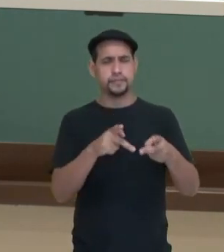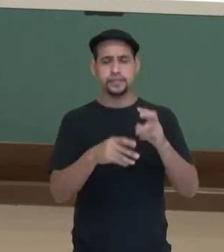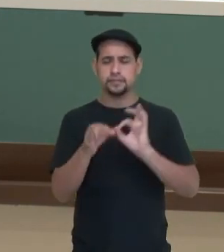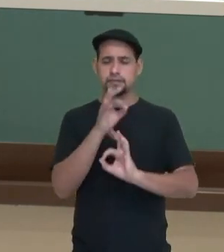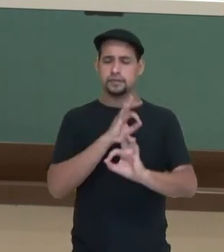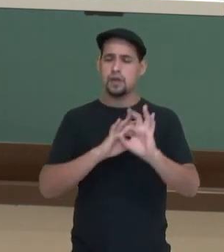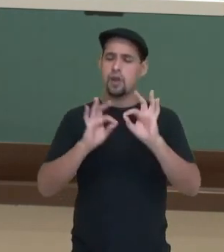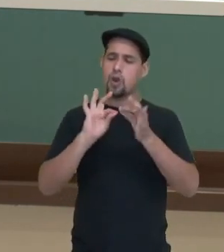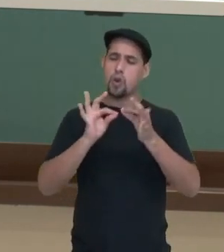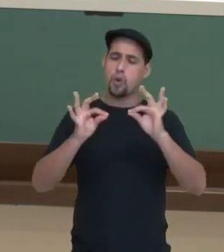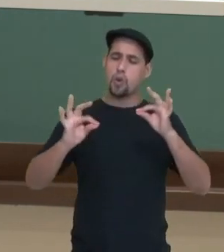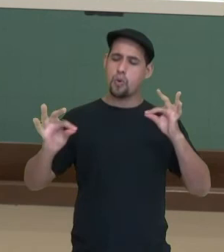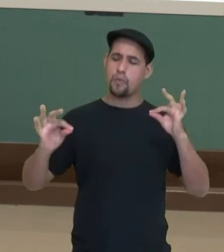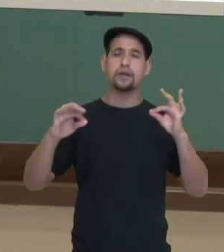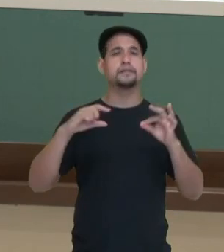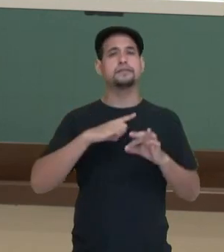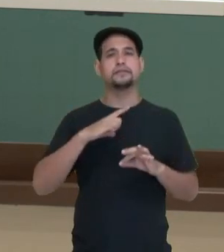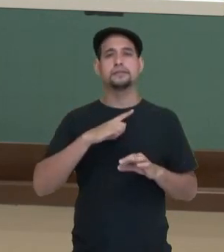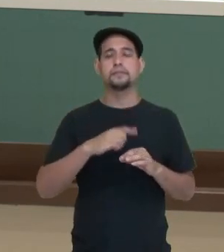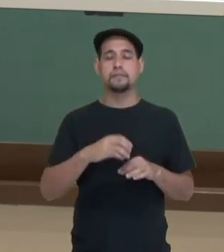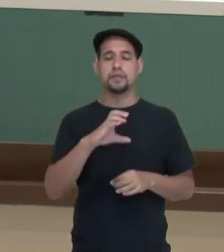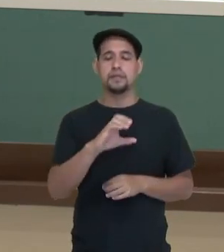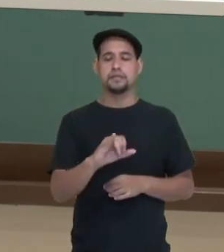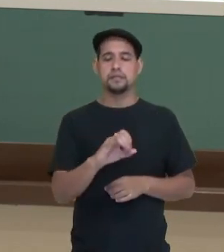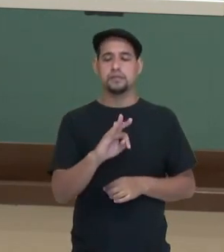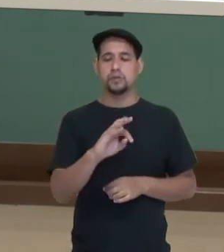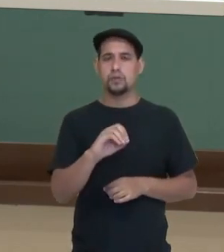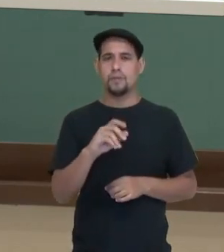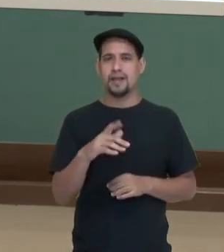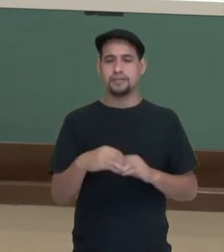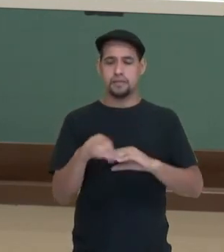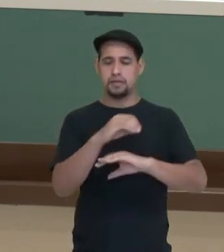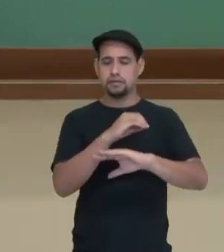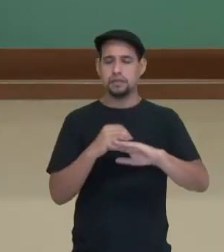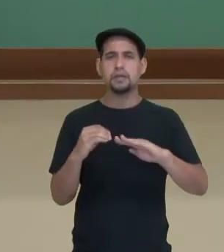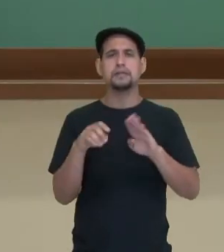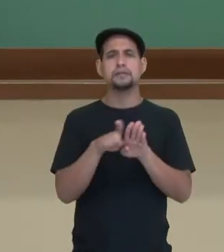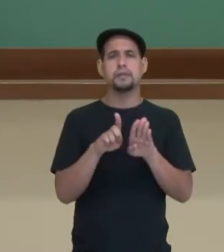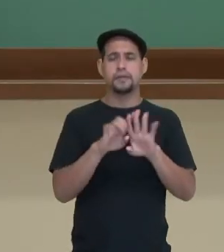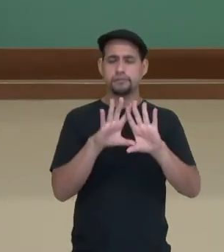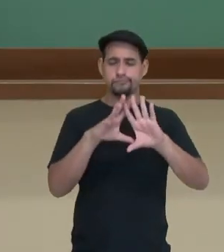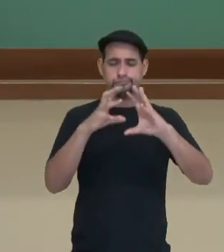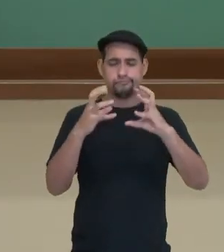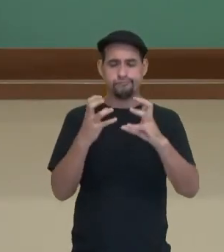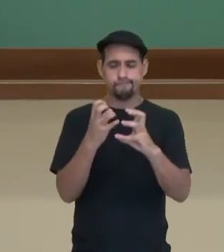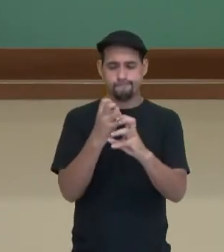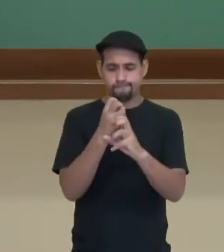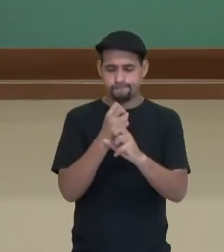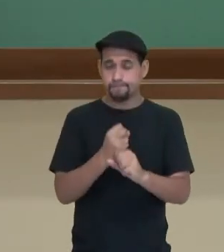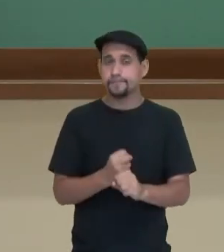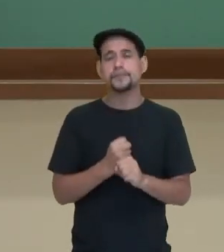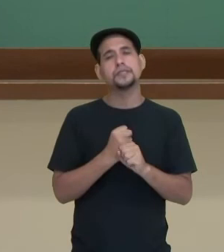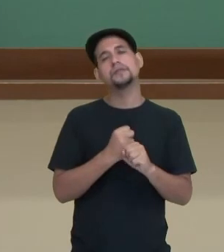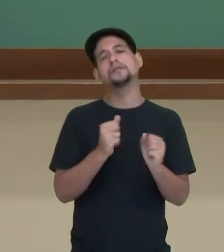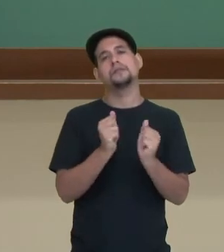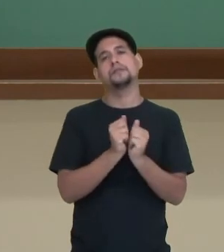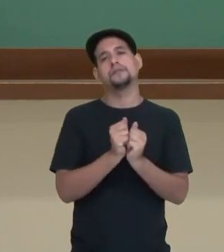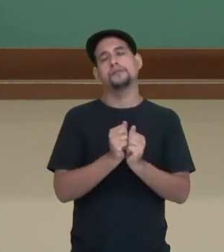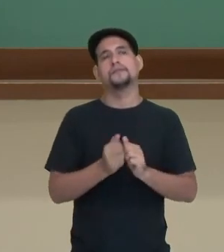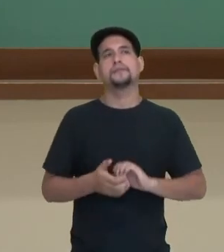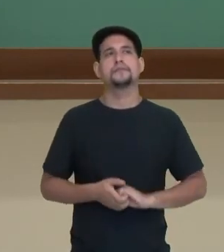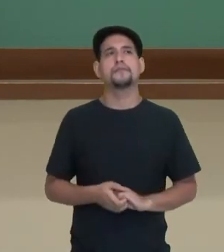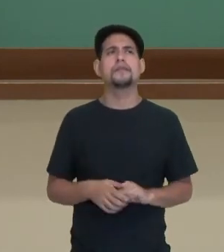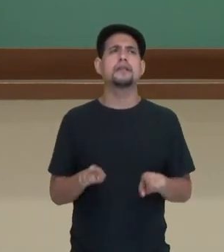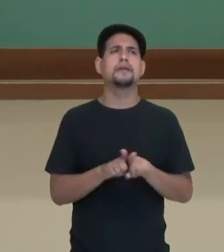alongadas, existe o citoplasma rico em proteínas e elas fazem essa contração a partir da actina e da miosina.